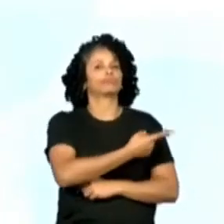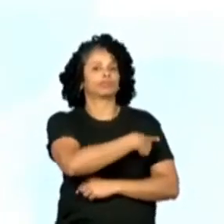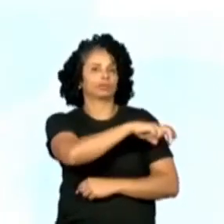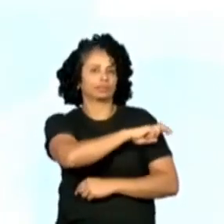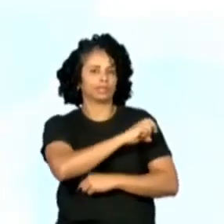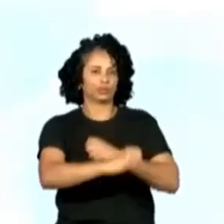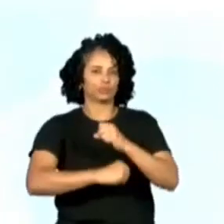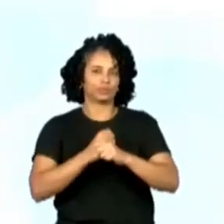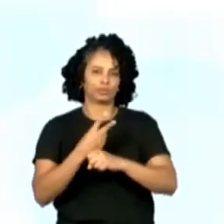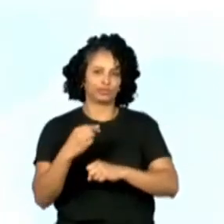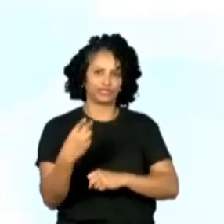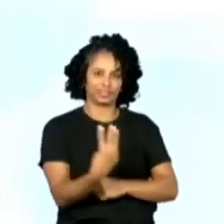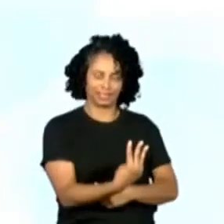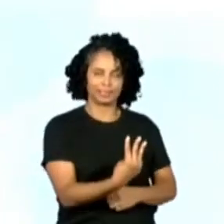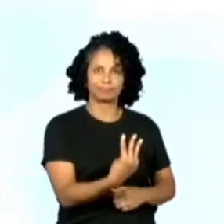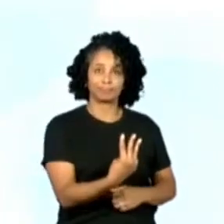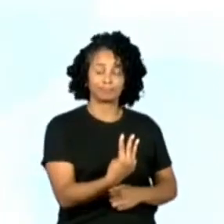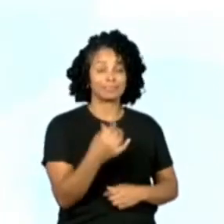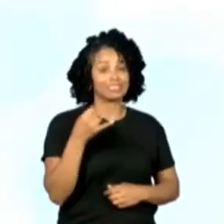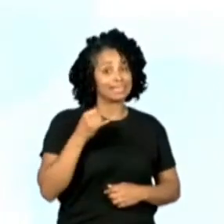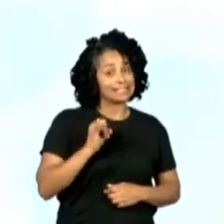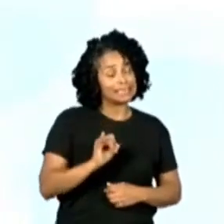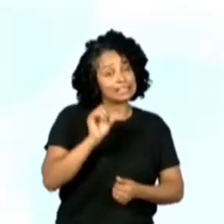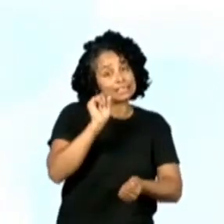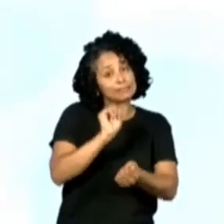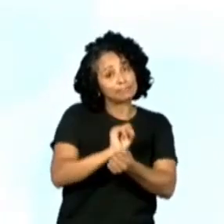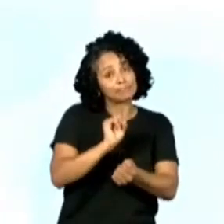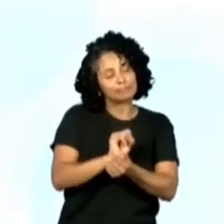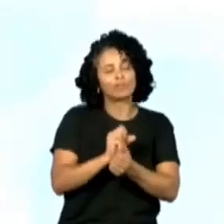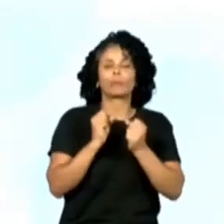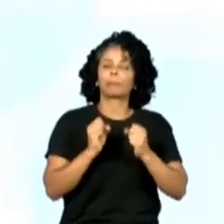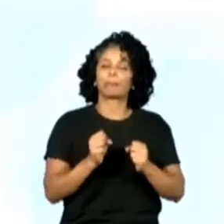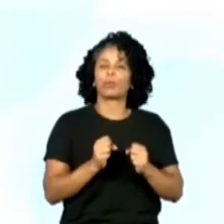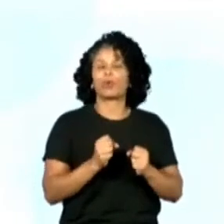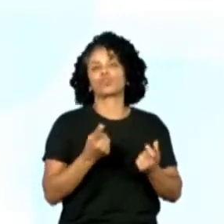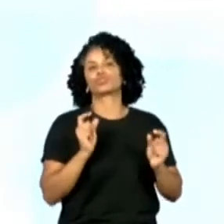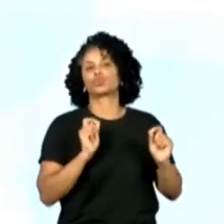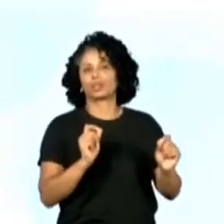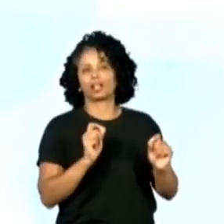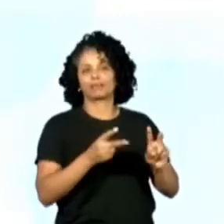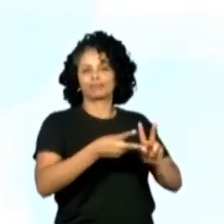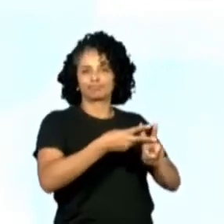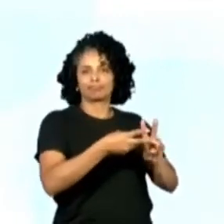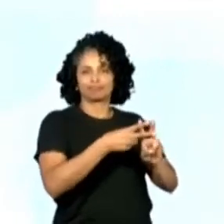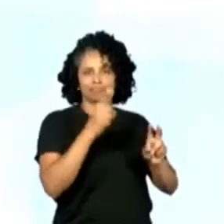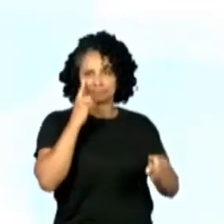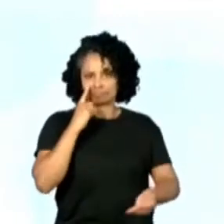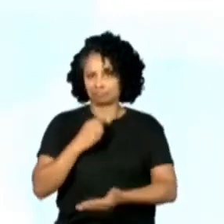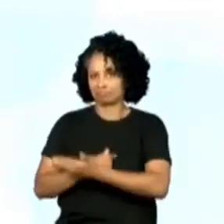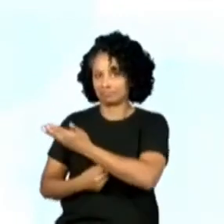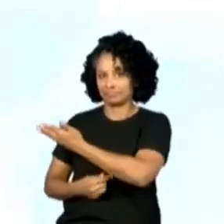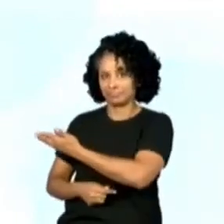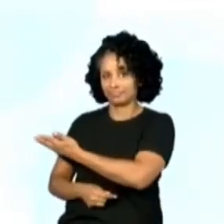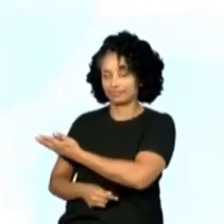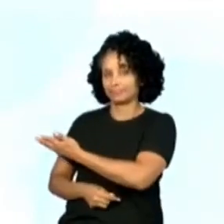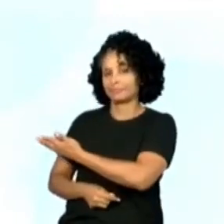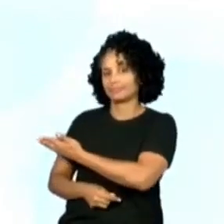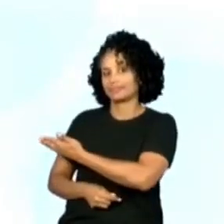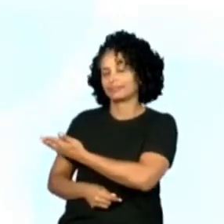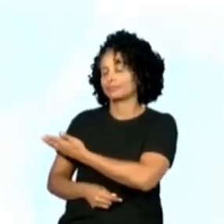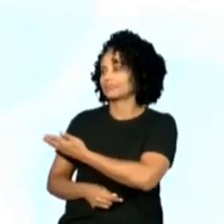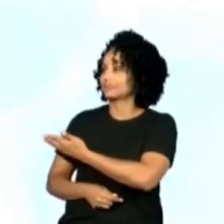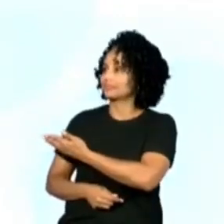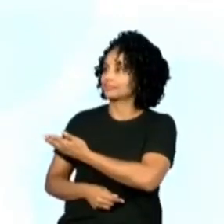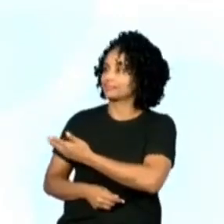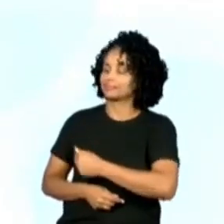2023. E se você estiver por aí, coloca aí a hashtag EuNoCMSP. Certo?